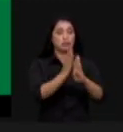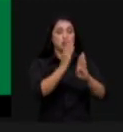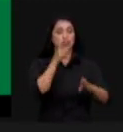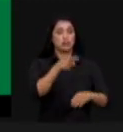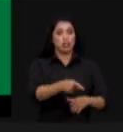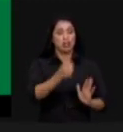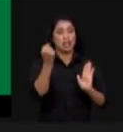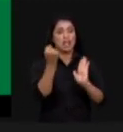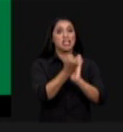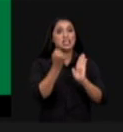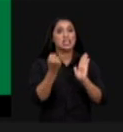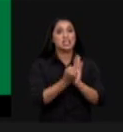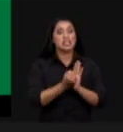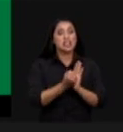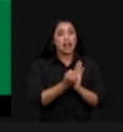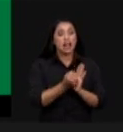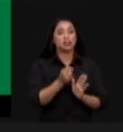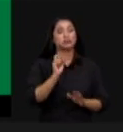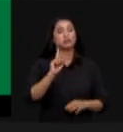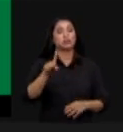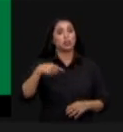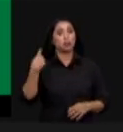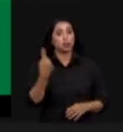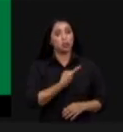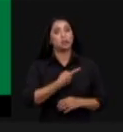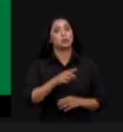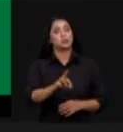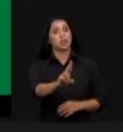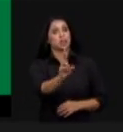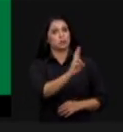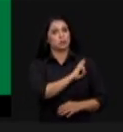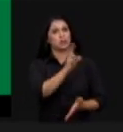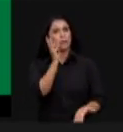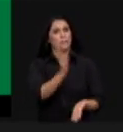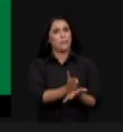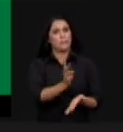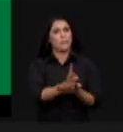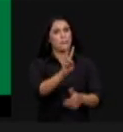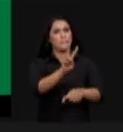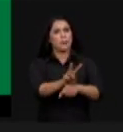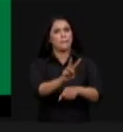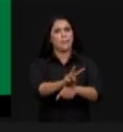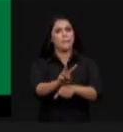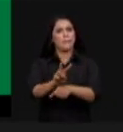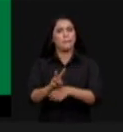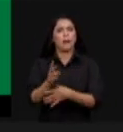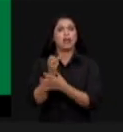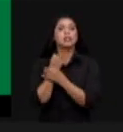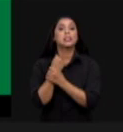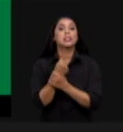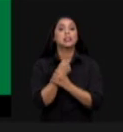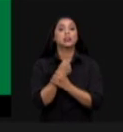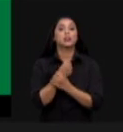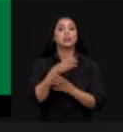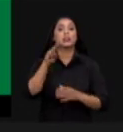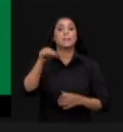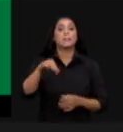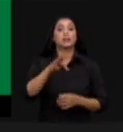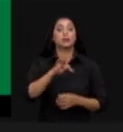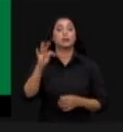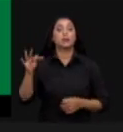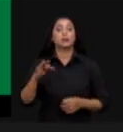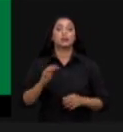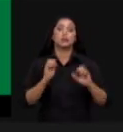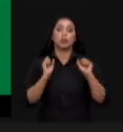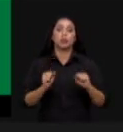registradas em cartório e nós ficamos responsáveis pela manutenção e a segurança dessas áreas só aqui em Mato Grosso a gente pode